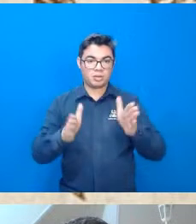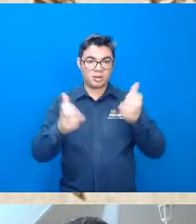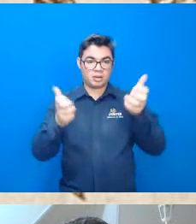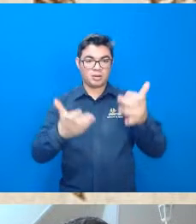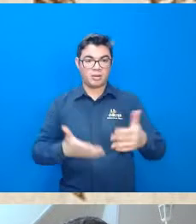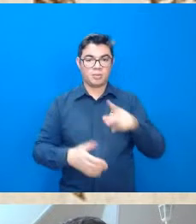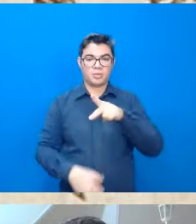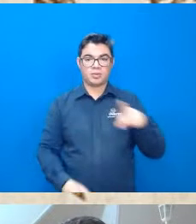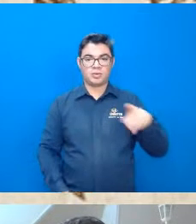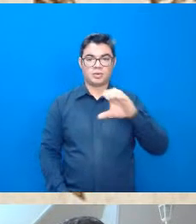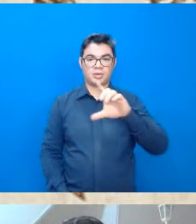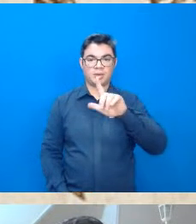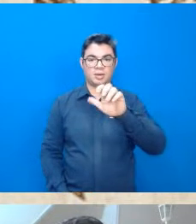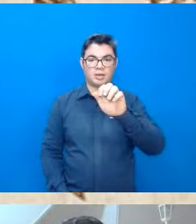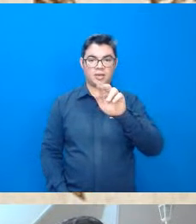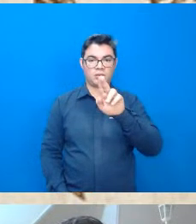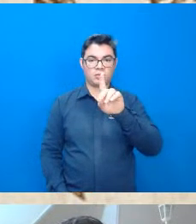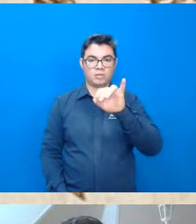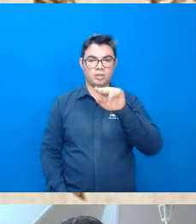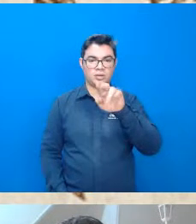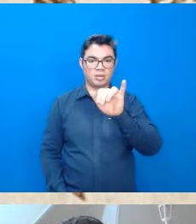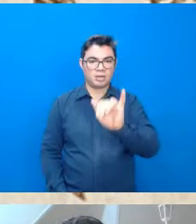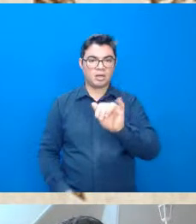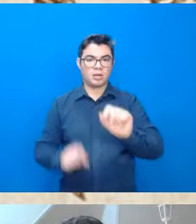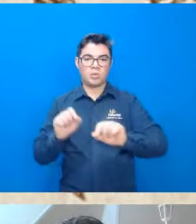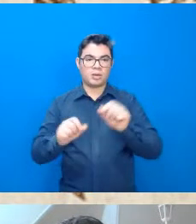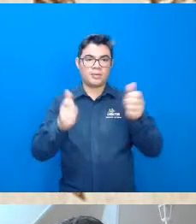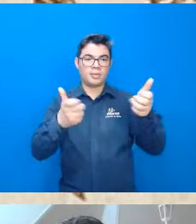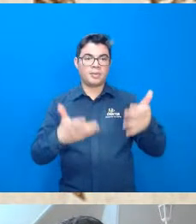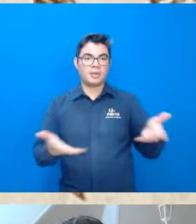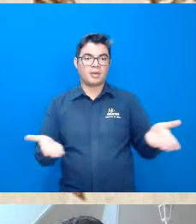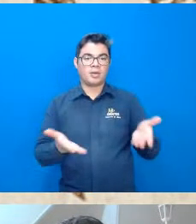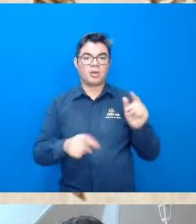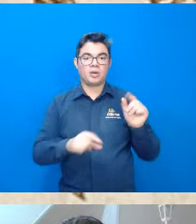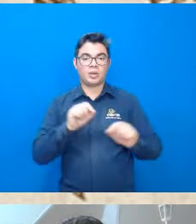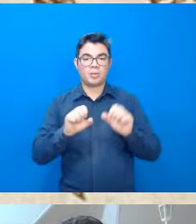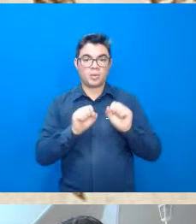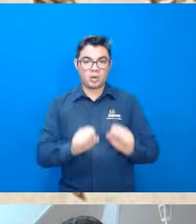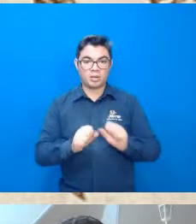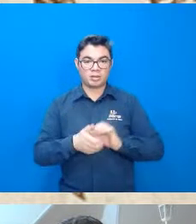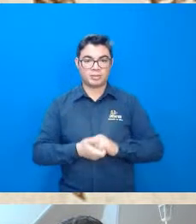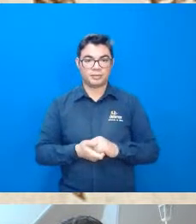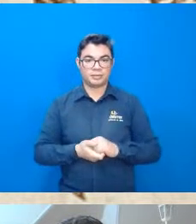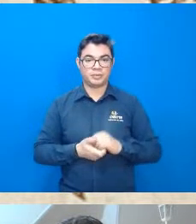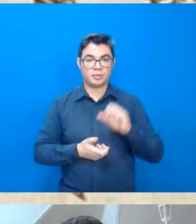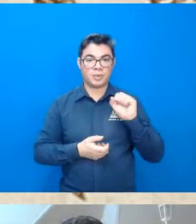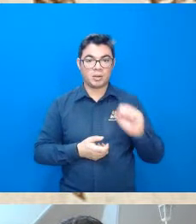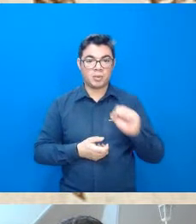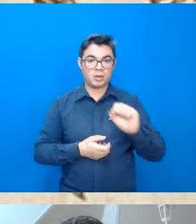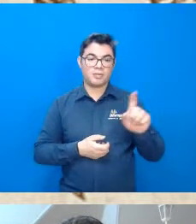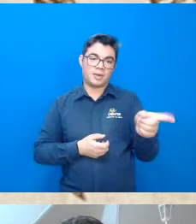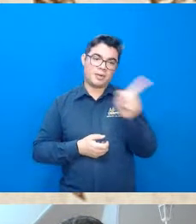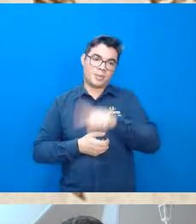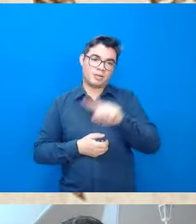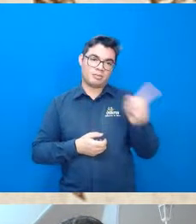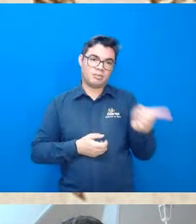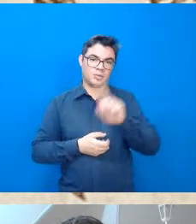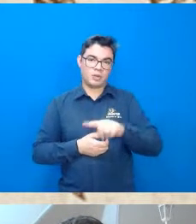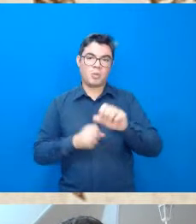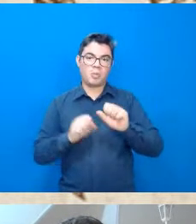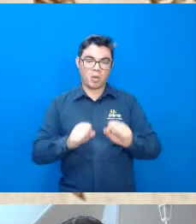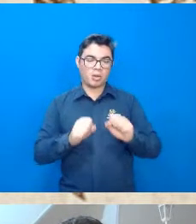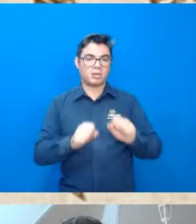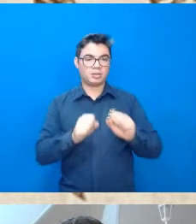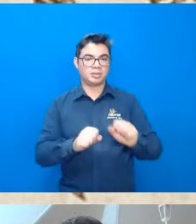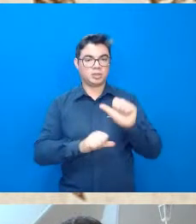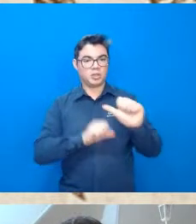Claudinei primeiro e depois retorna o professor Luiz Pode ser Nicole pode ser que a gente vai fazendo um Dá um tempo